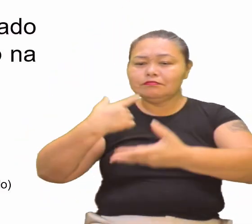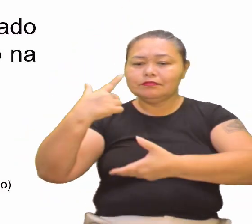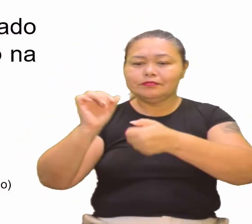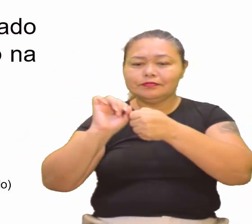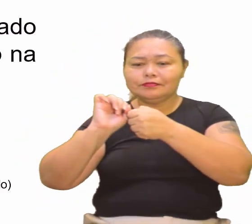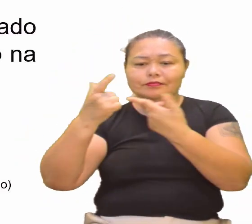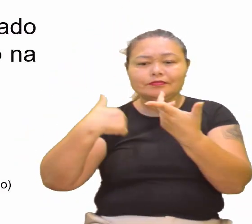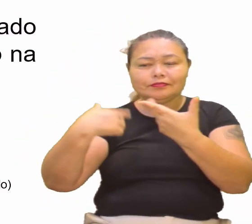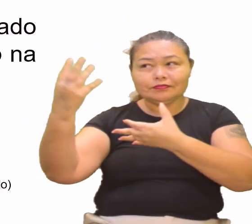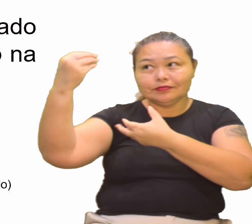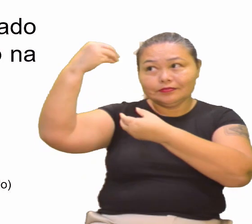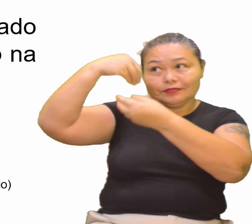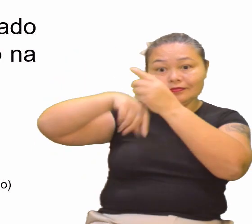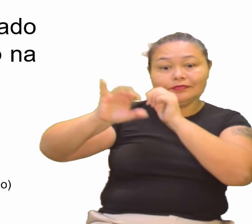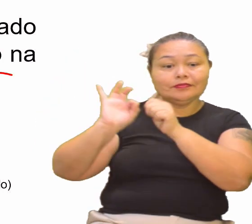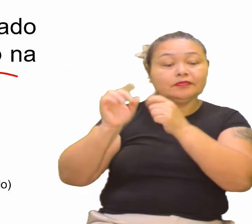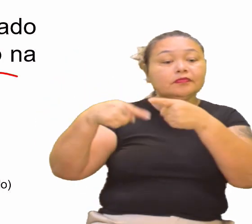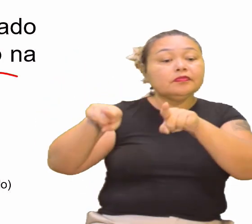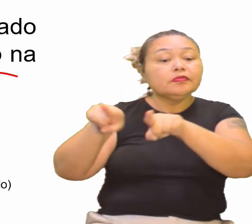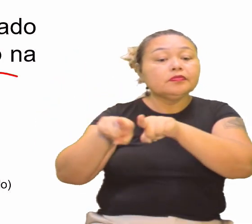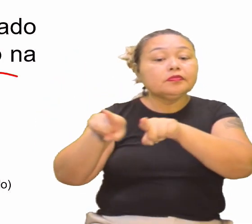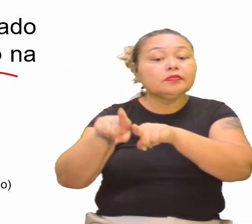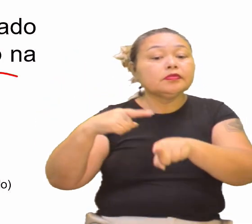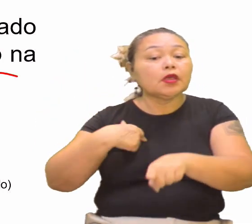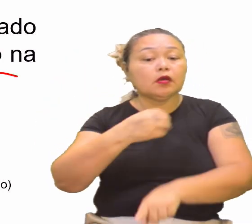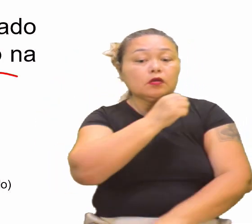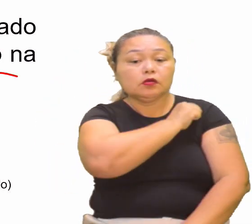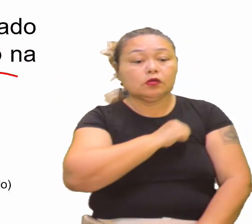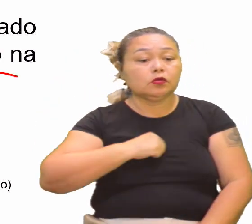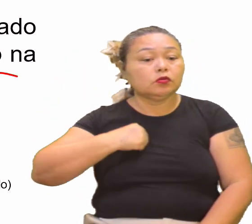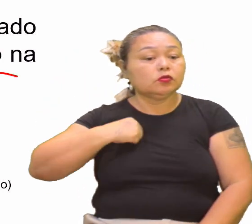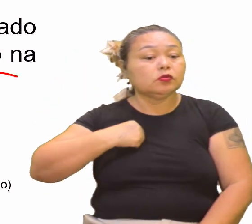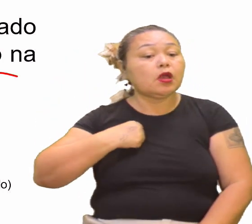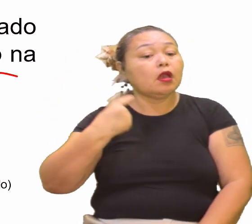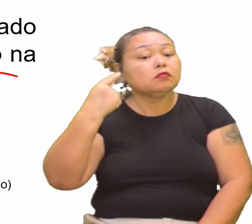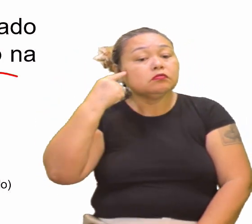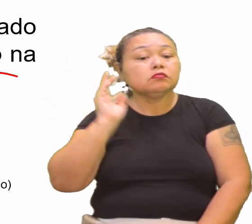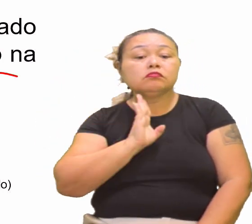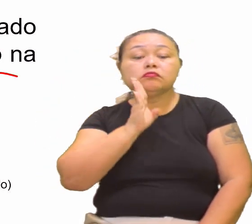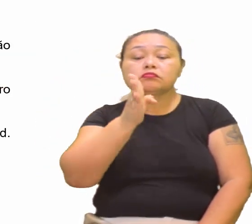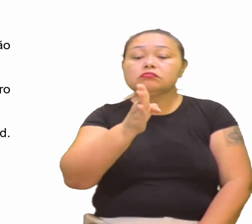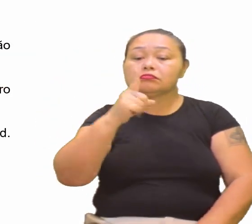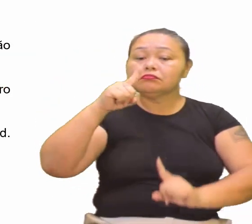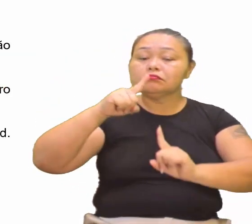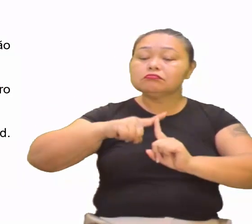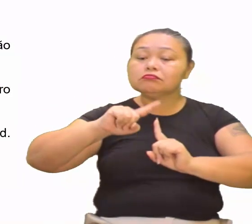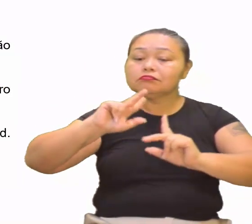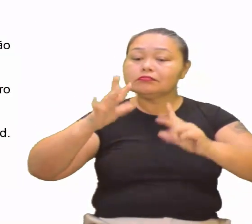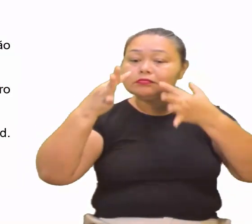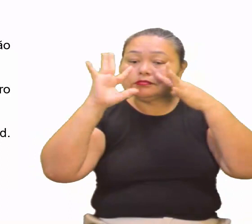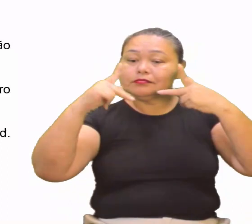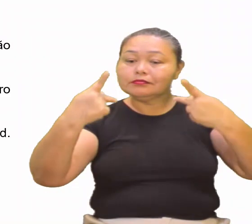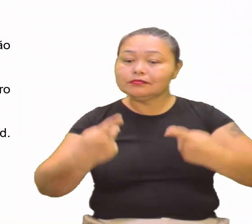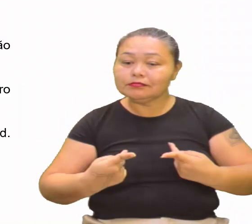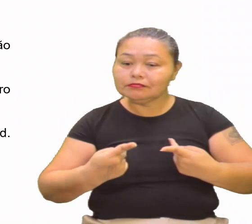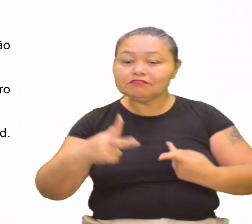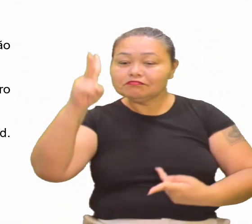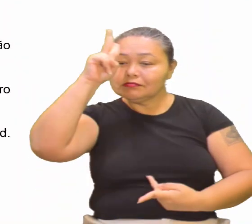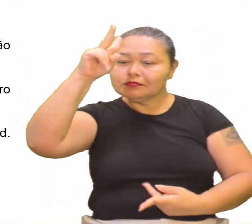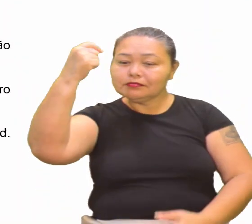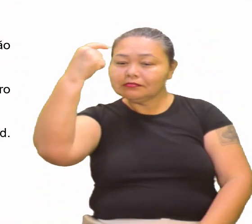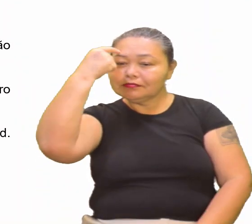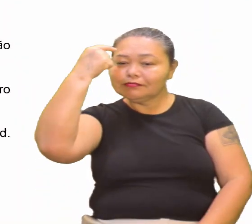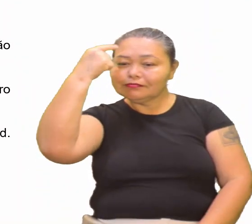voltado para o homem é o primeiro tipo de humanismo na história do pensamento. Então, está aí. E hoje,